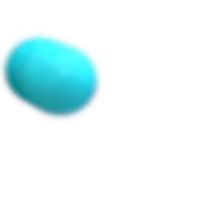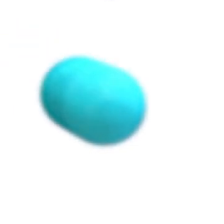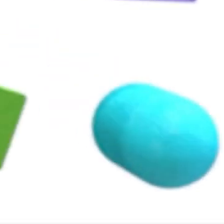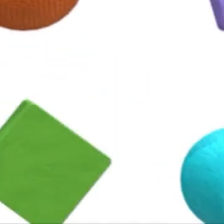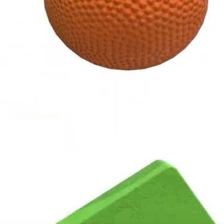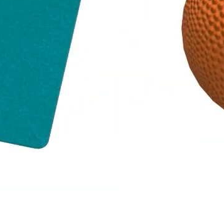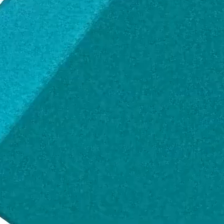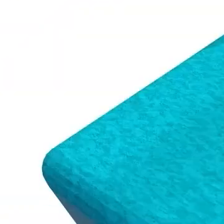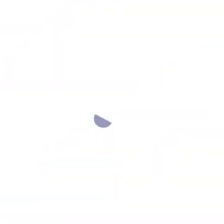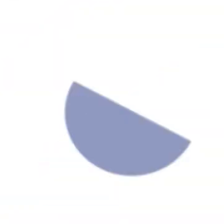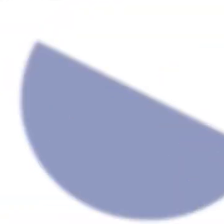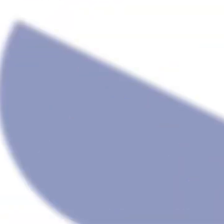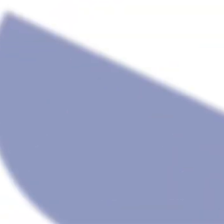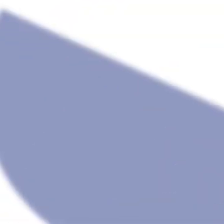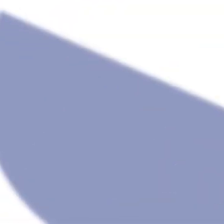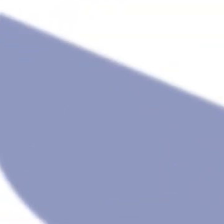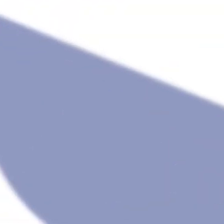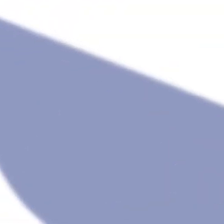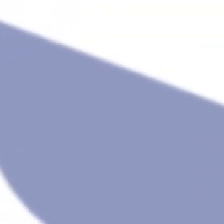Tchau. Tchau.